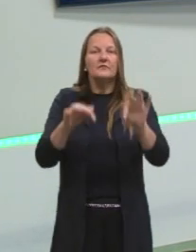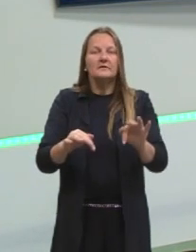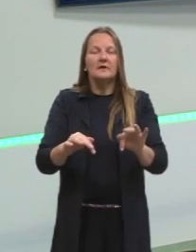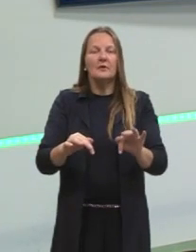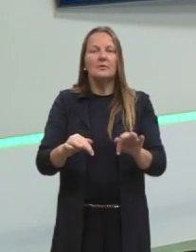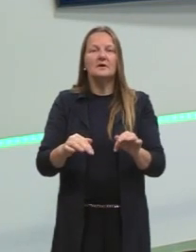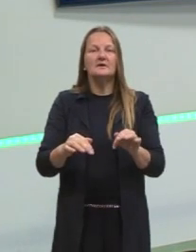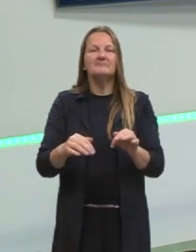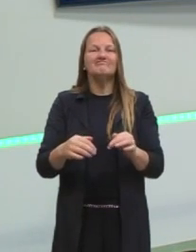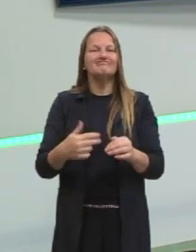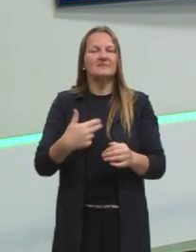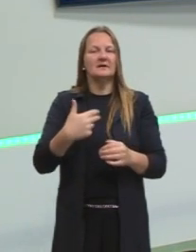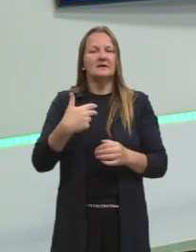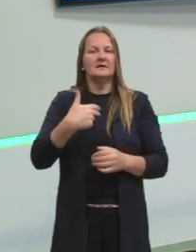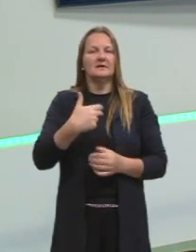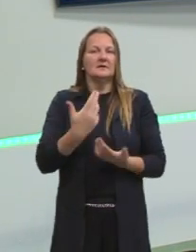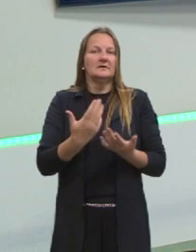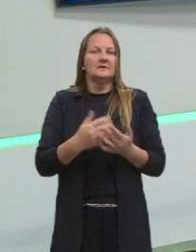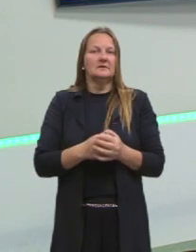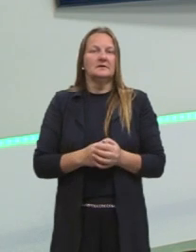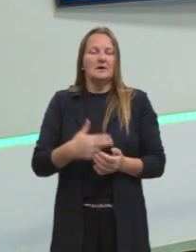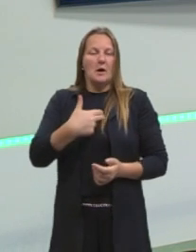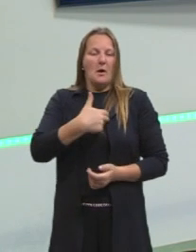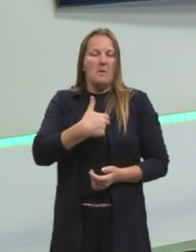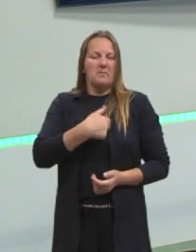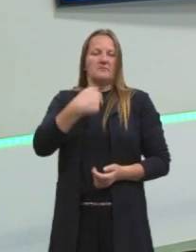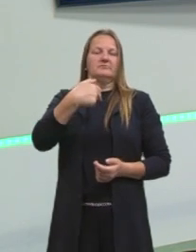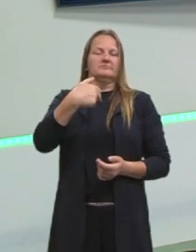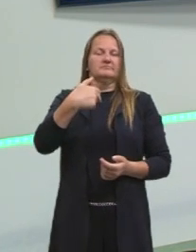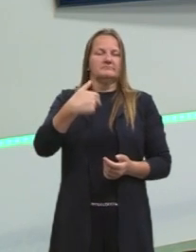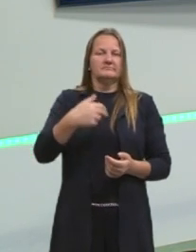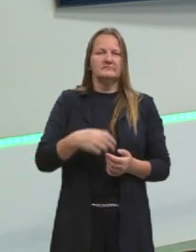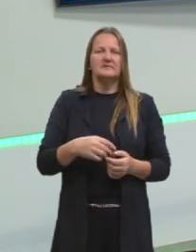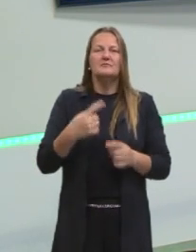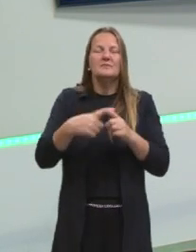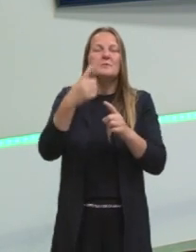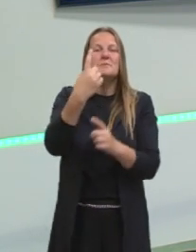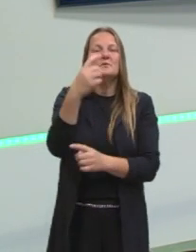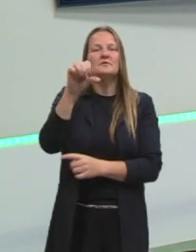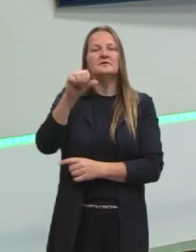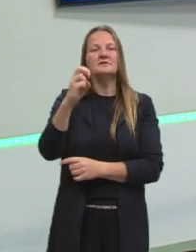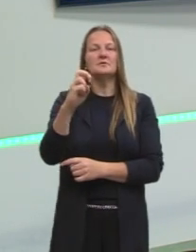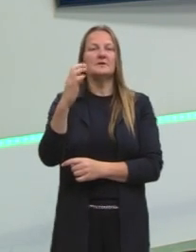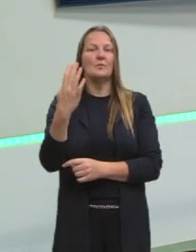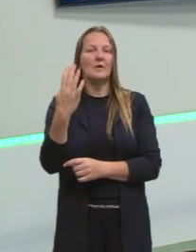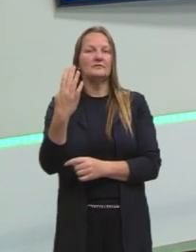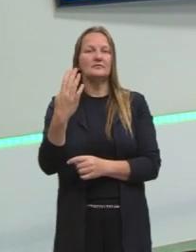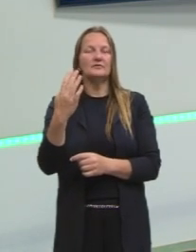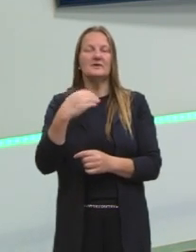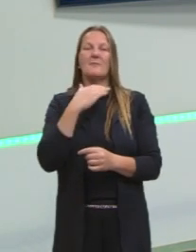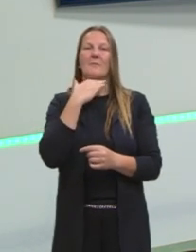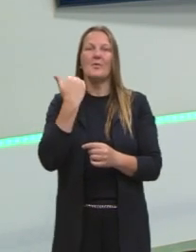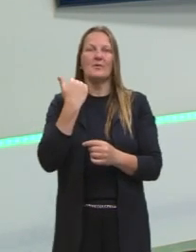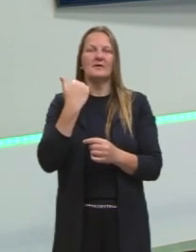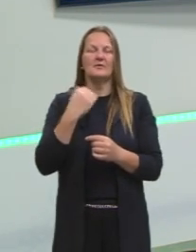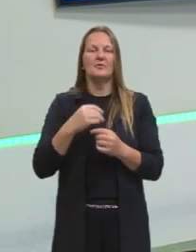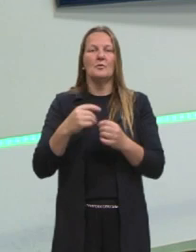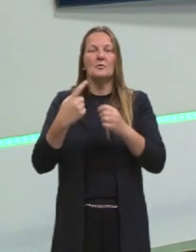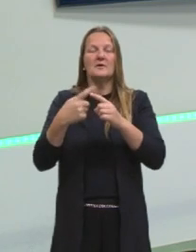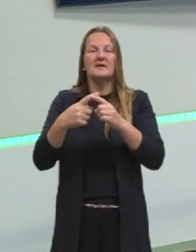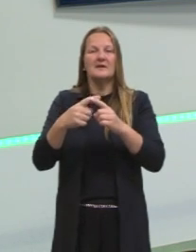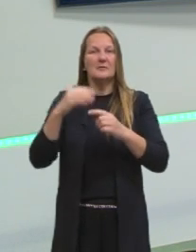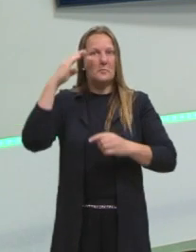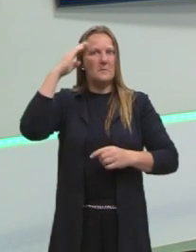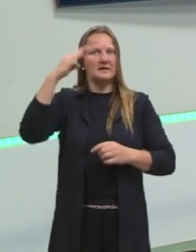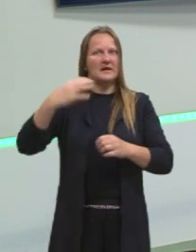suicídio trágico de Vargas. Se diz que o suicídio dele, em 1954, impede um golpe militar, que ele